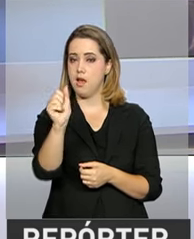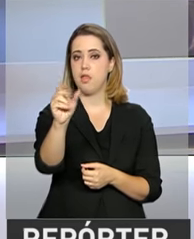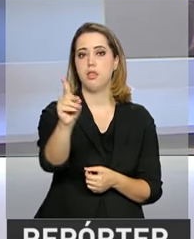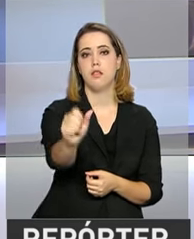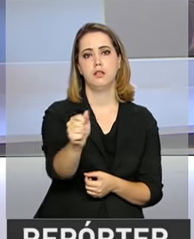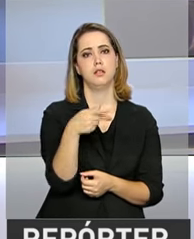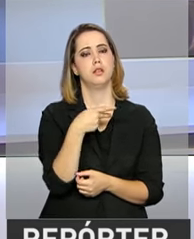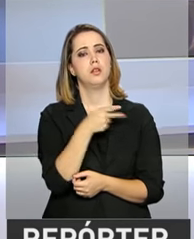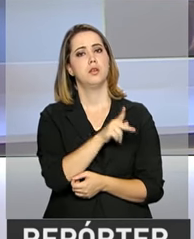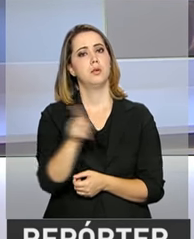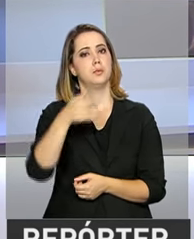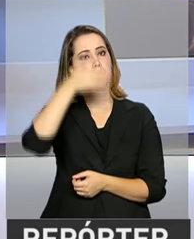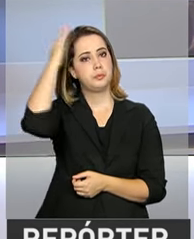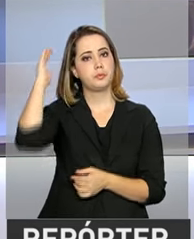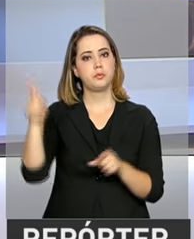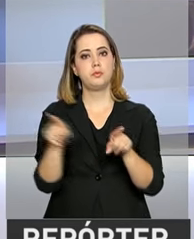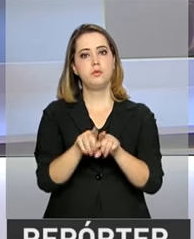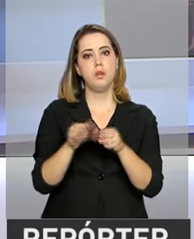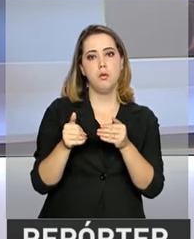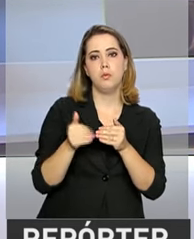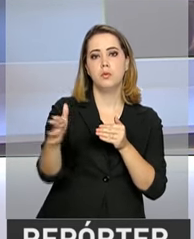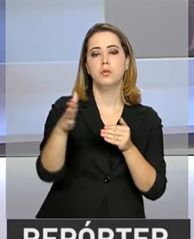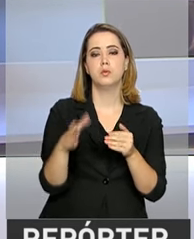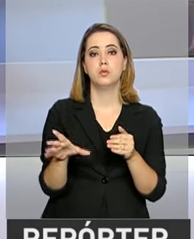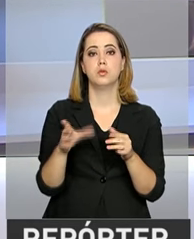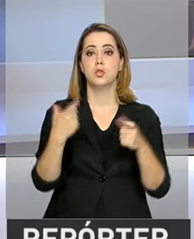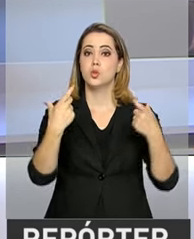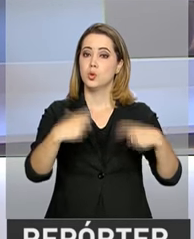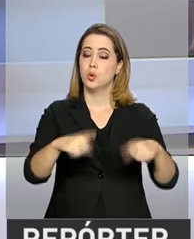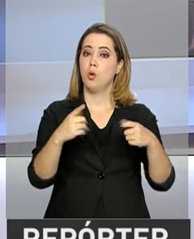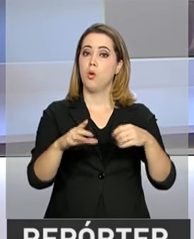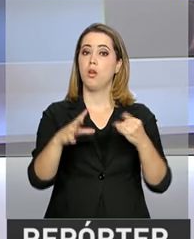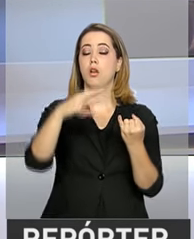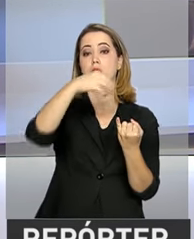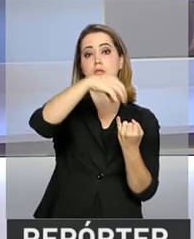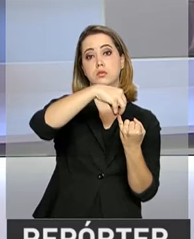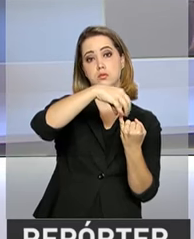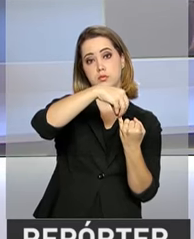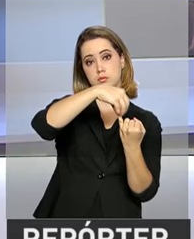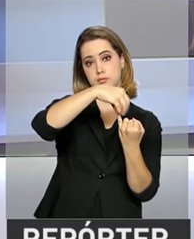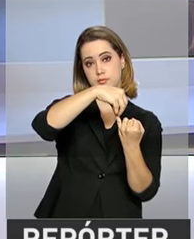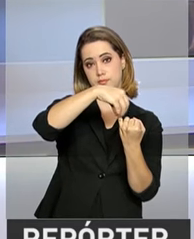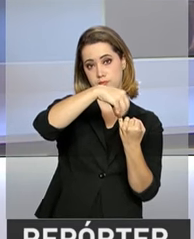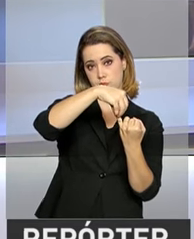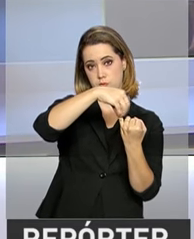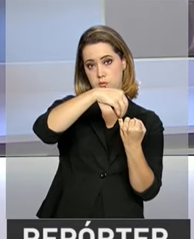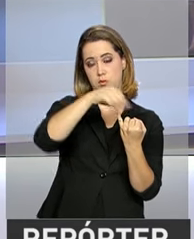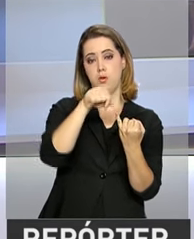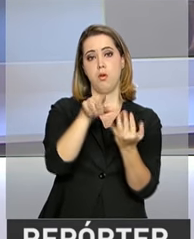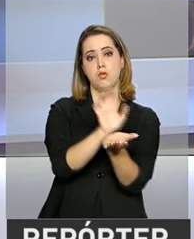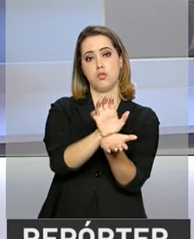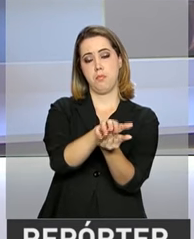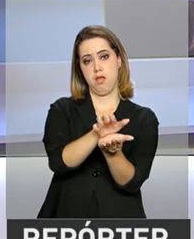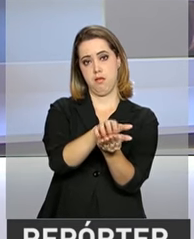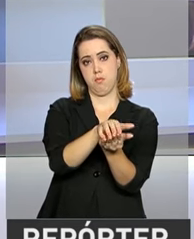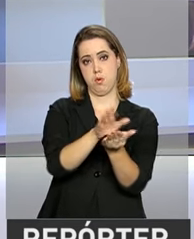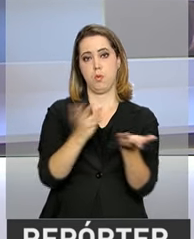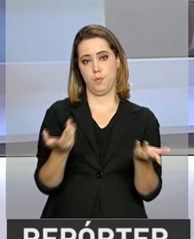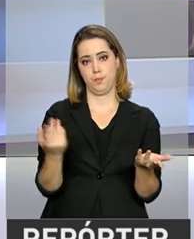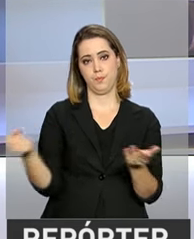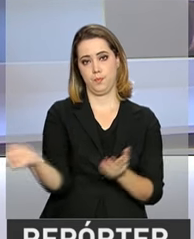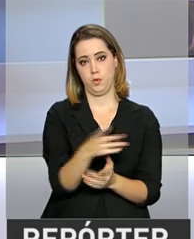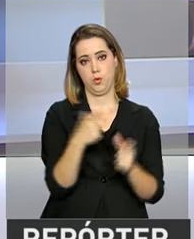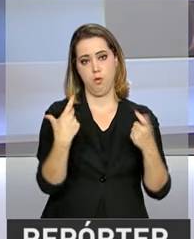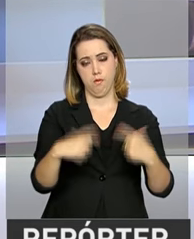o presidente Michel Temer participou da inauguração de um campus do Instituto Federal do Sertão Pernambucano. A nova sede